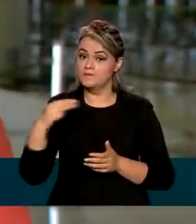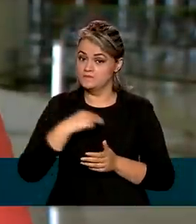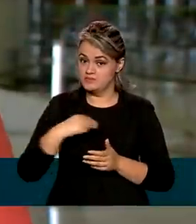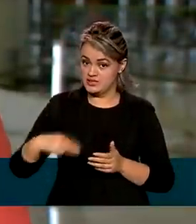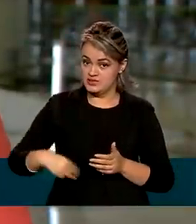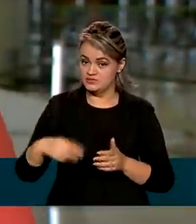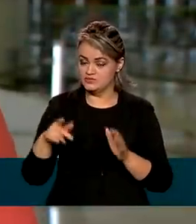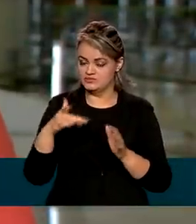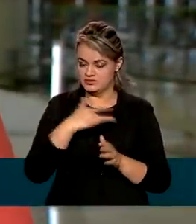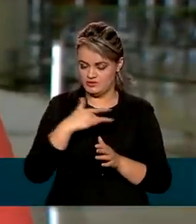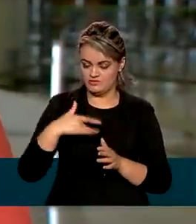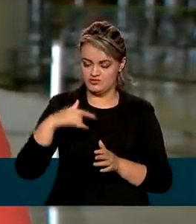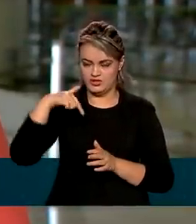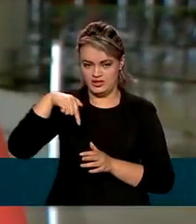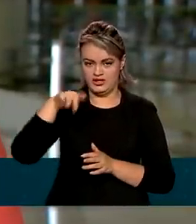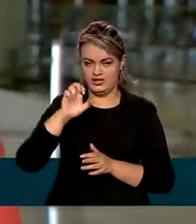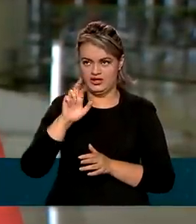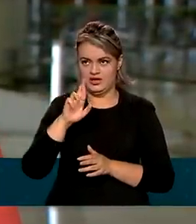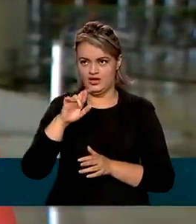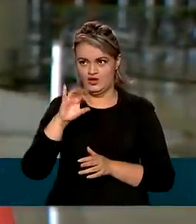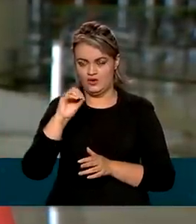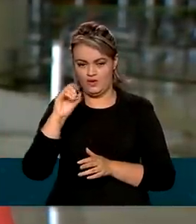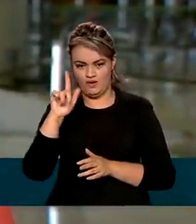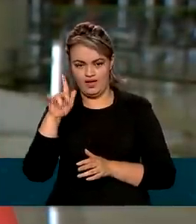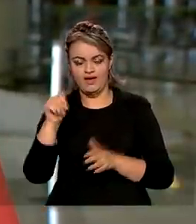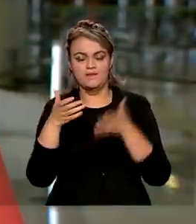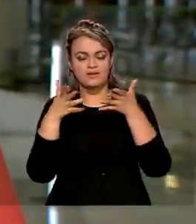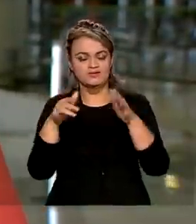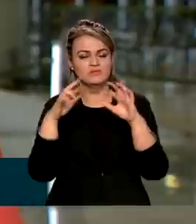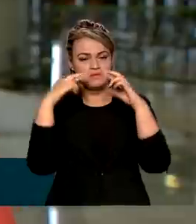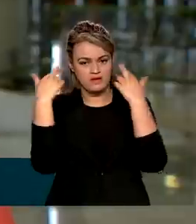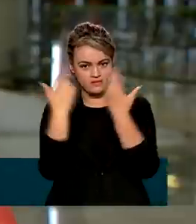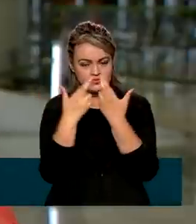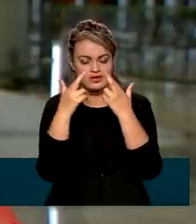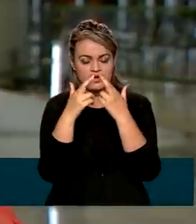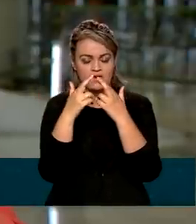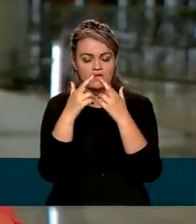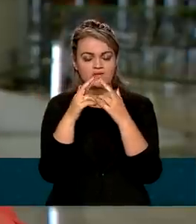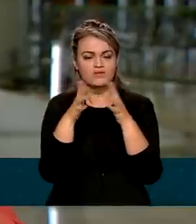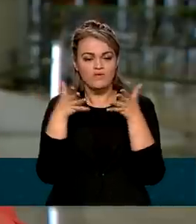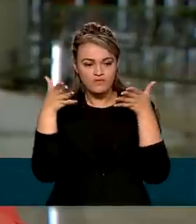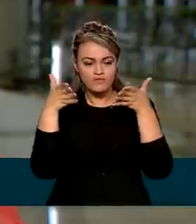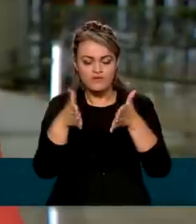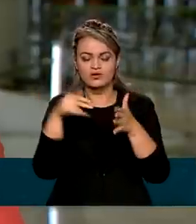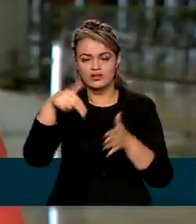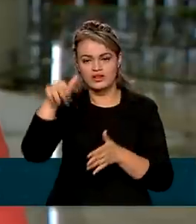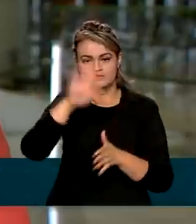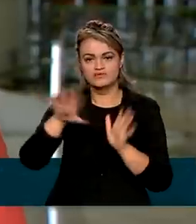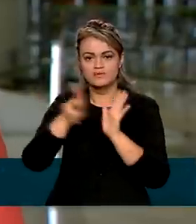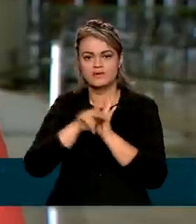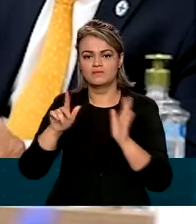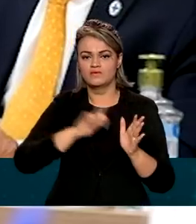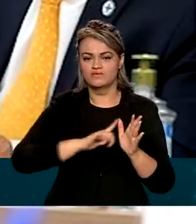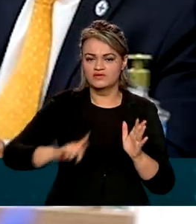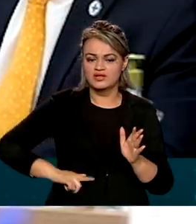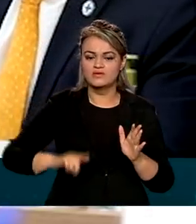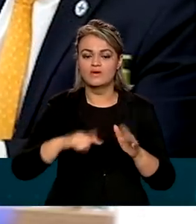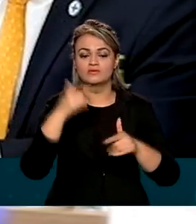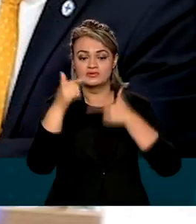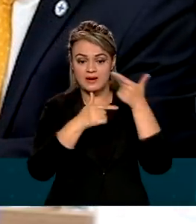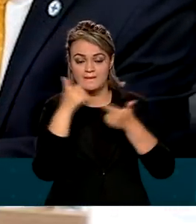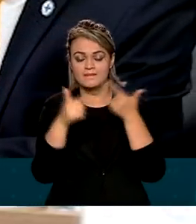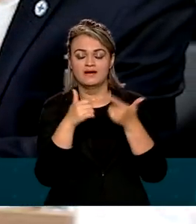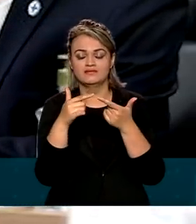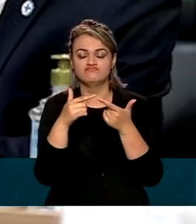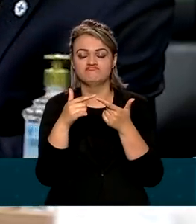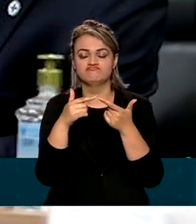Saúde, Marcelo Queiroga, ele ontem participou dessa reunião, nessa terça-feira, do Fórum Nacional dos Governadores. E o assunto era o trabalho de combate